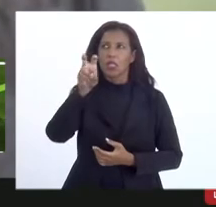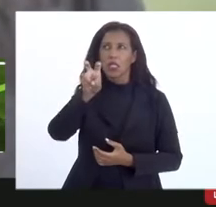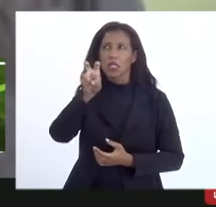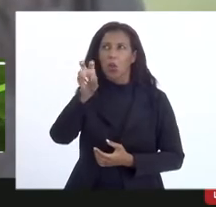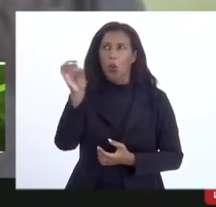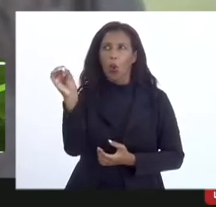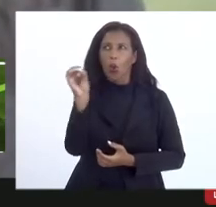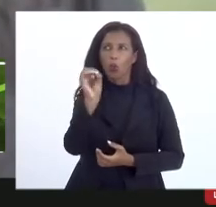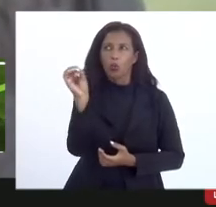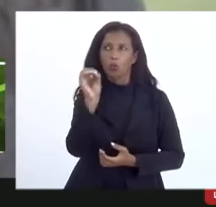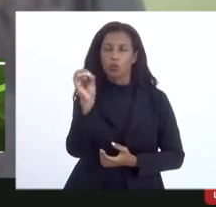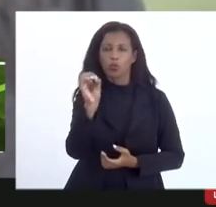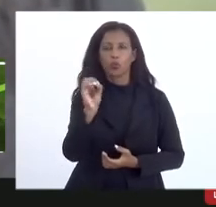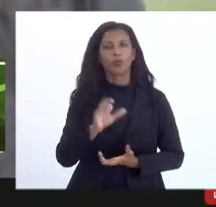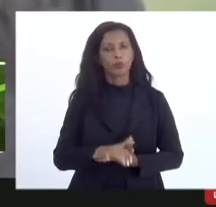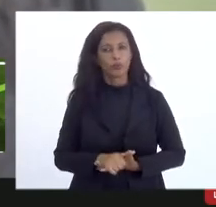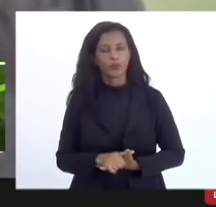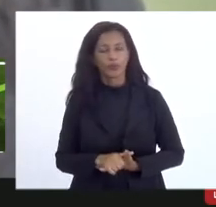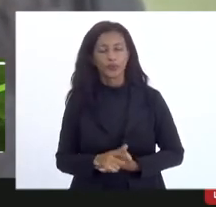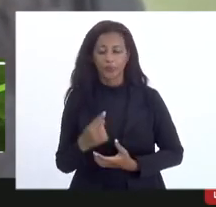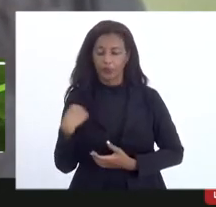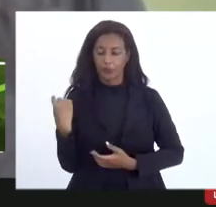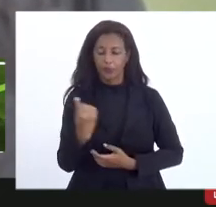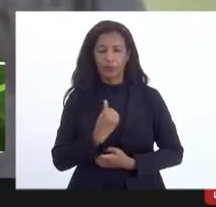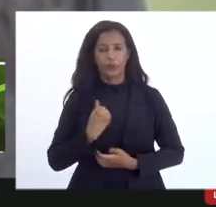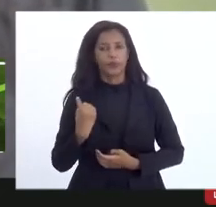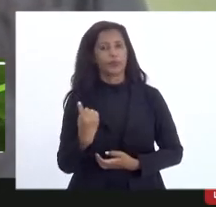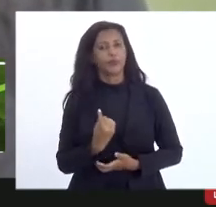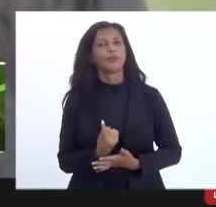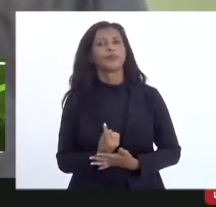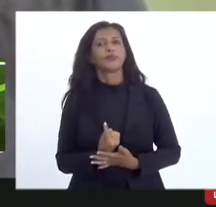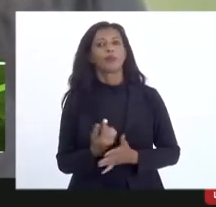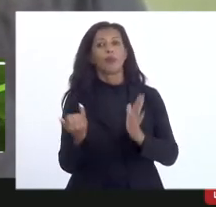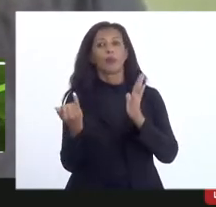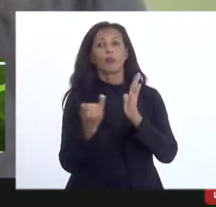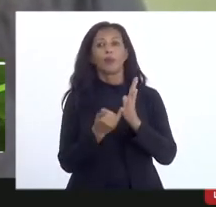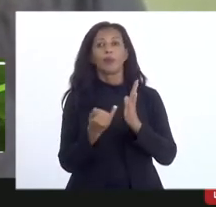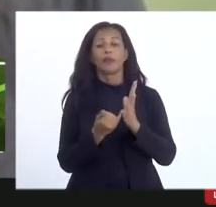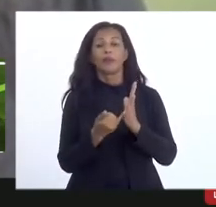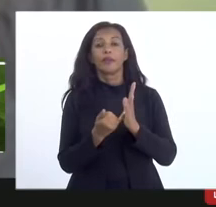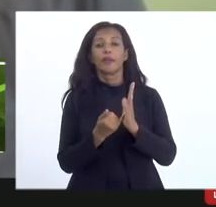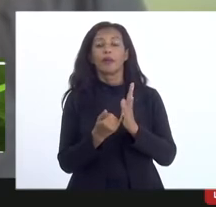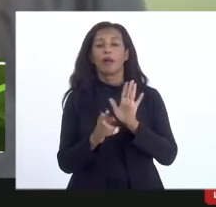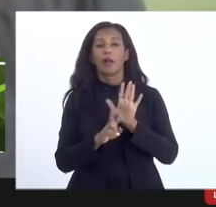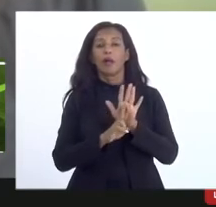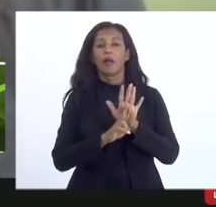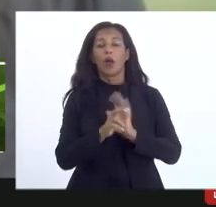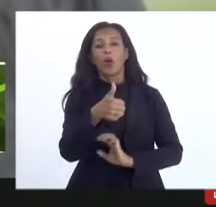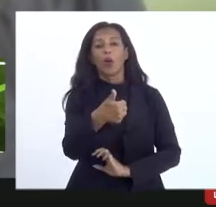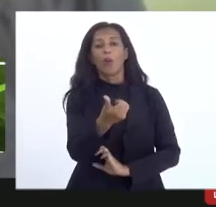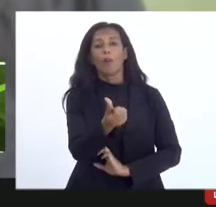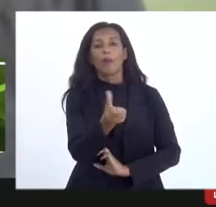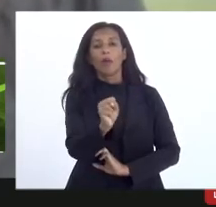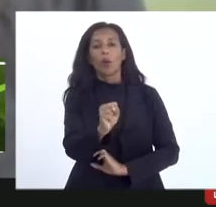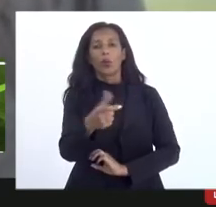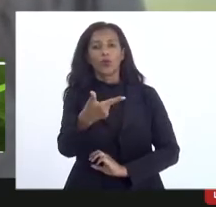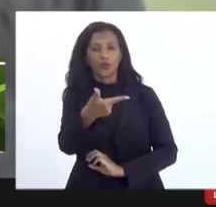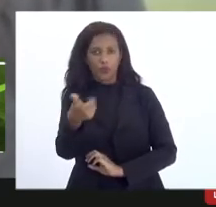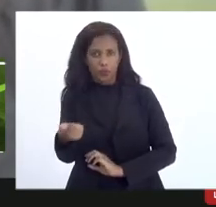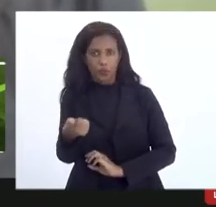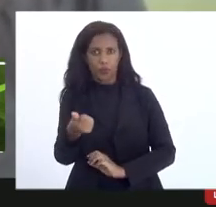outubro nós publicamos a resolução 168 de 2021